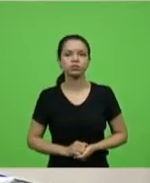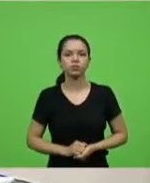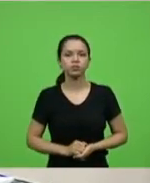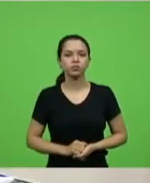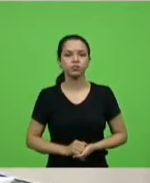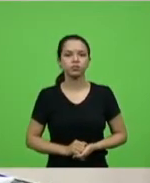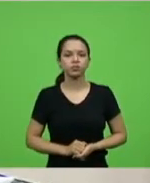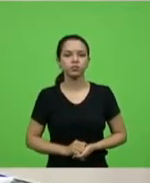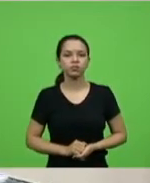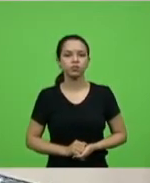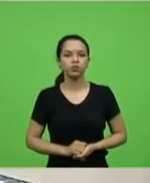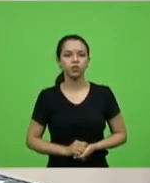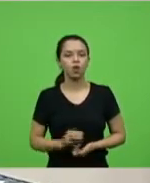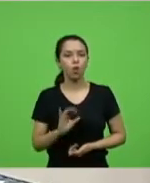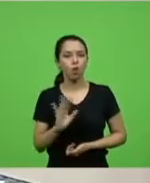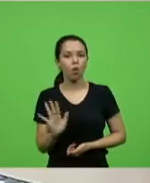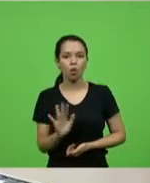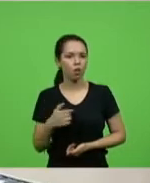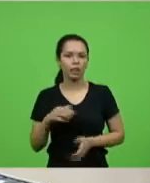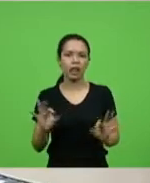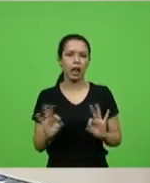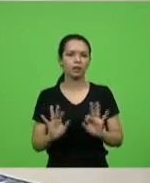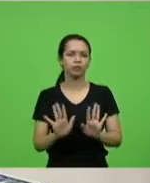Oi, senhor presidente. Não, não, nada.